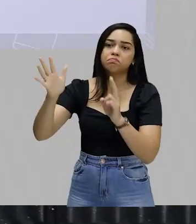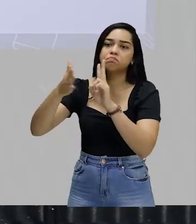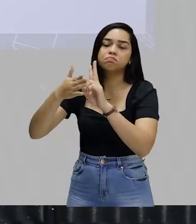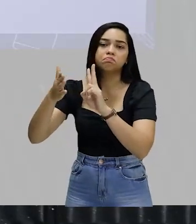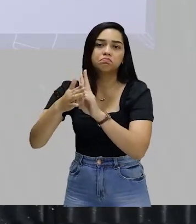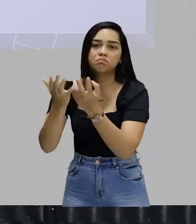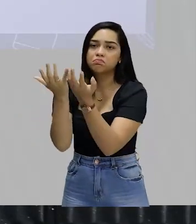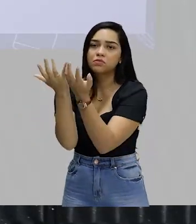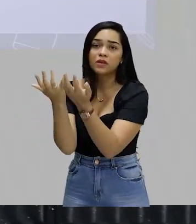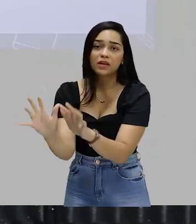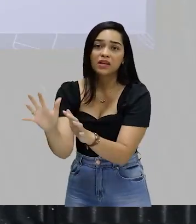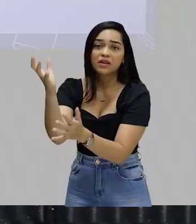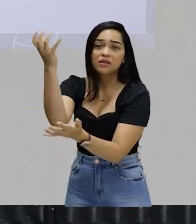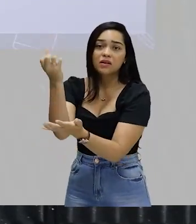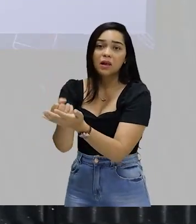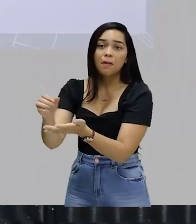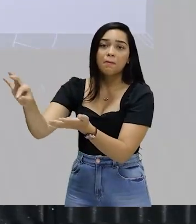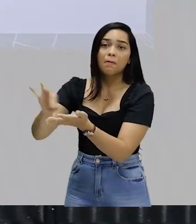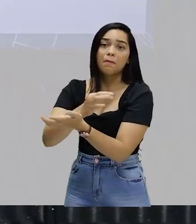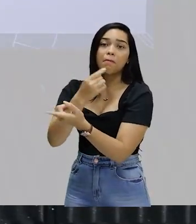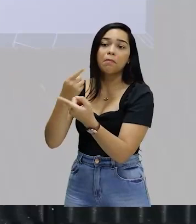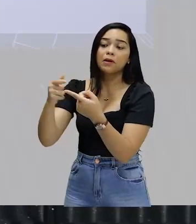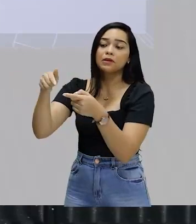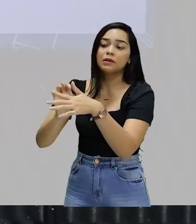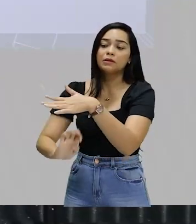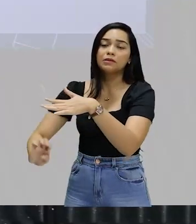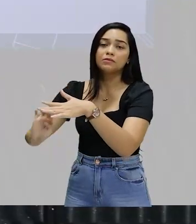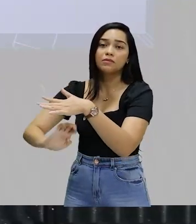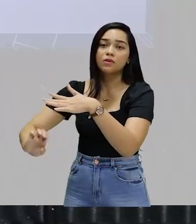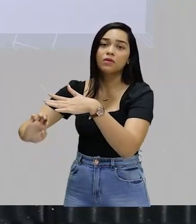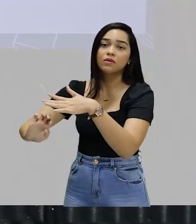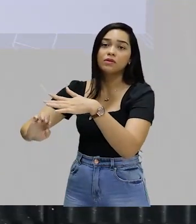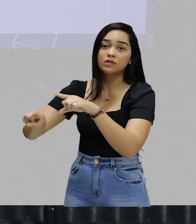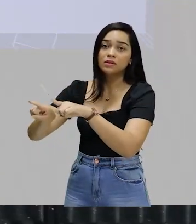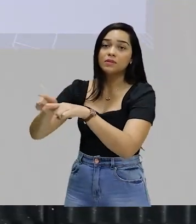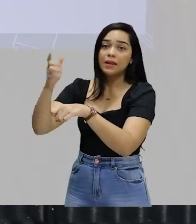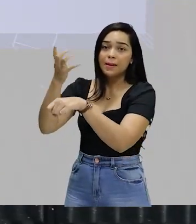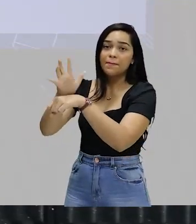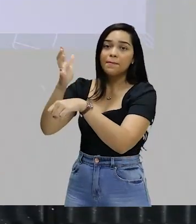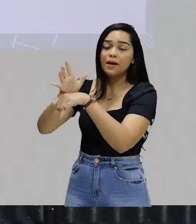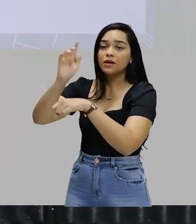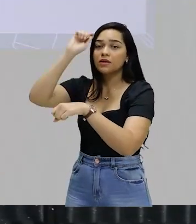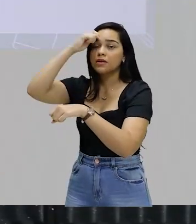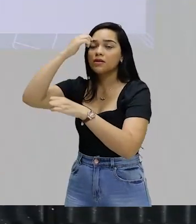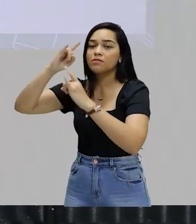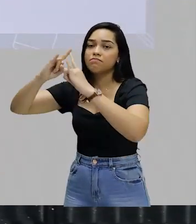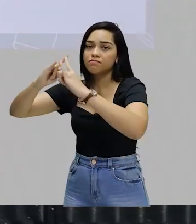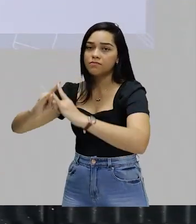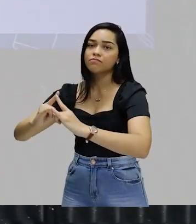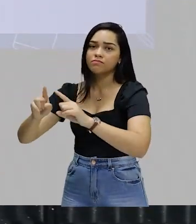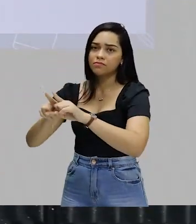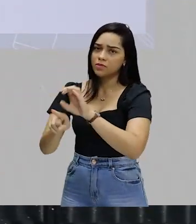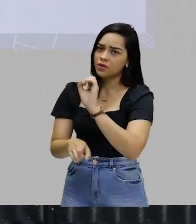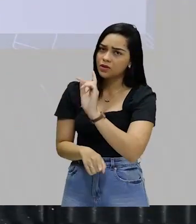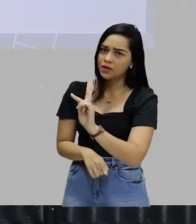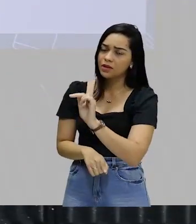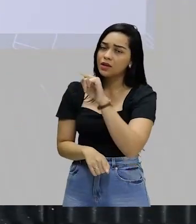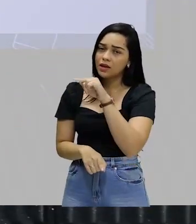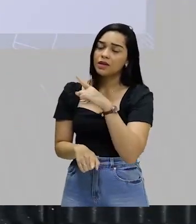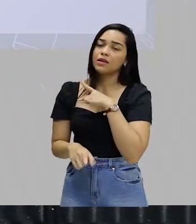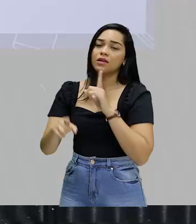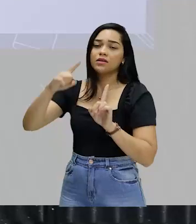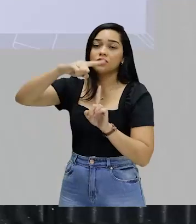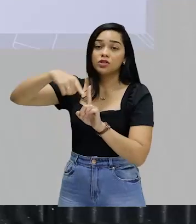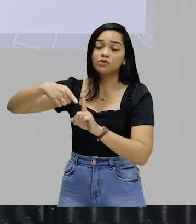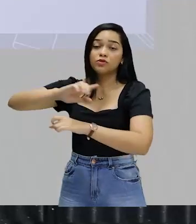deliberadamente a fazer isso, essa empresa está incorrendo também na prática de racismo institucional. Beleza? É esse tipo de